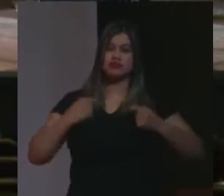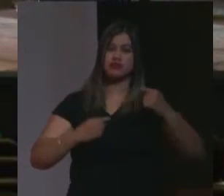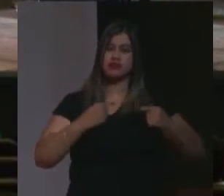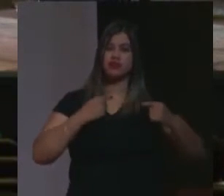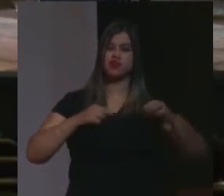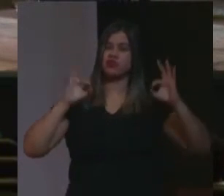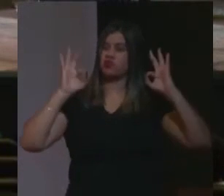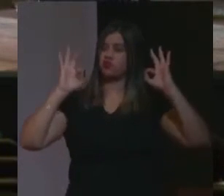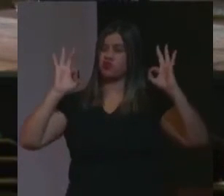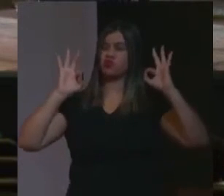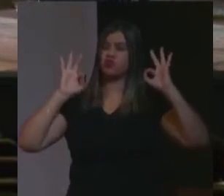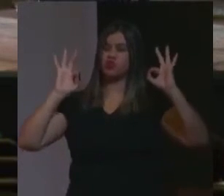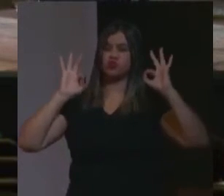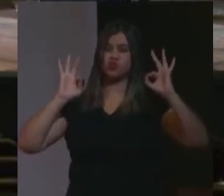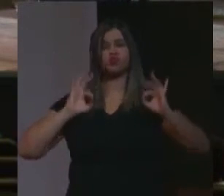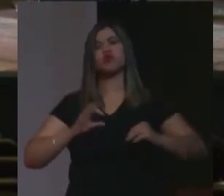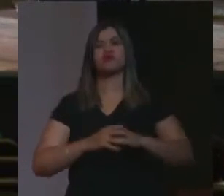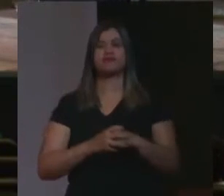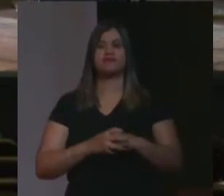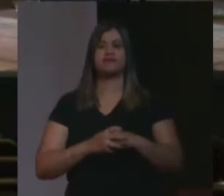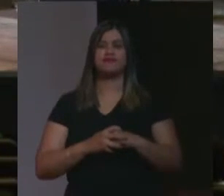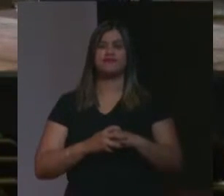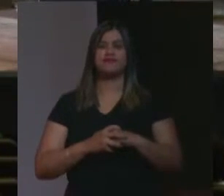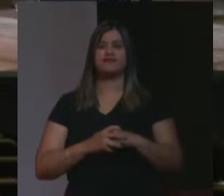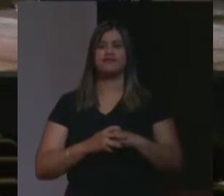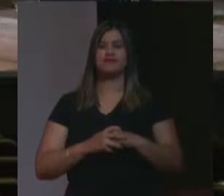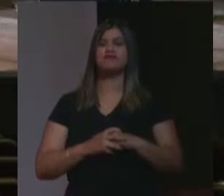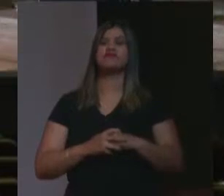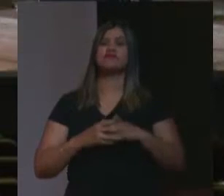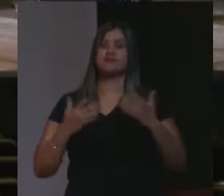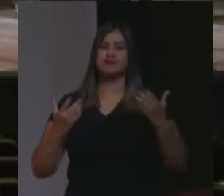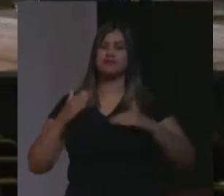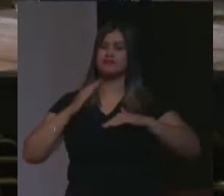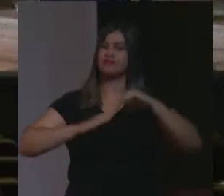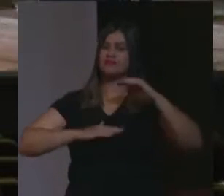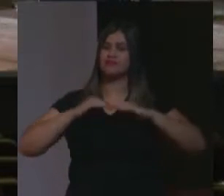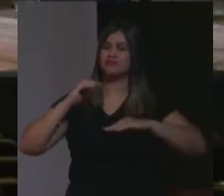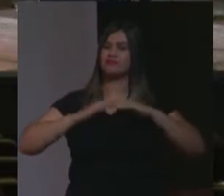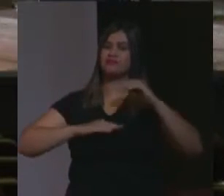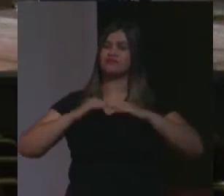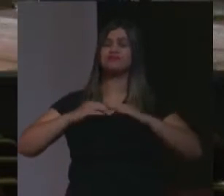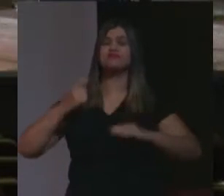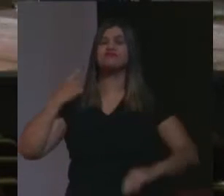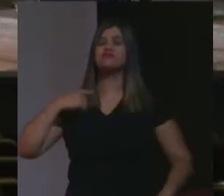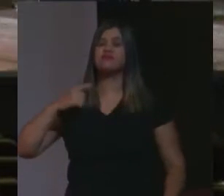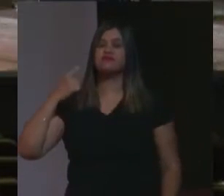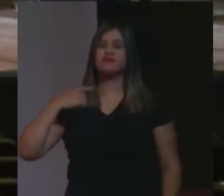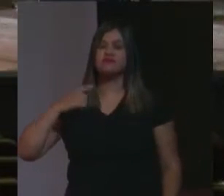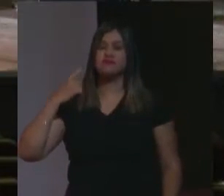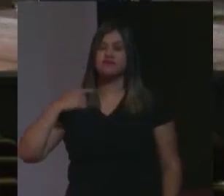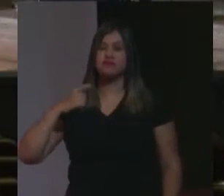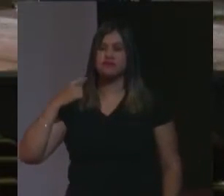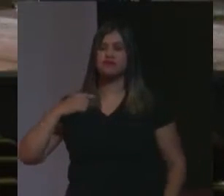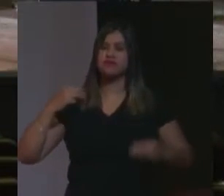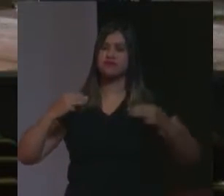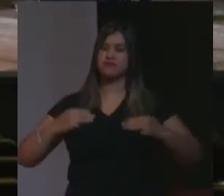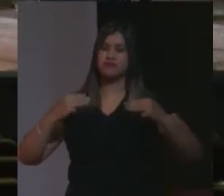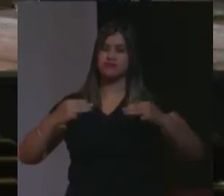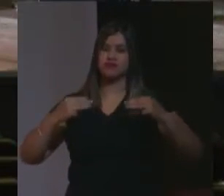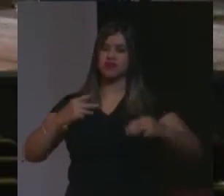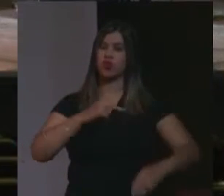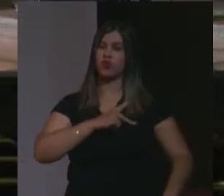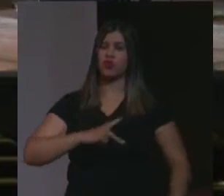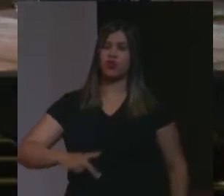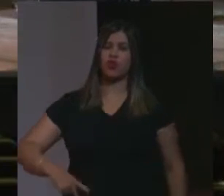altíssimo nível, defrontando-me com essa talentosíssima advogada, ex-membro do Ministério Público